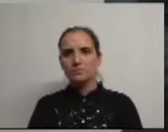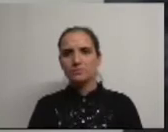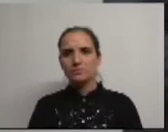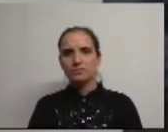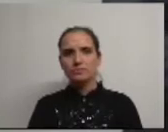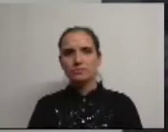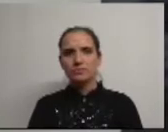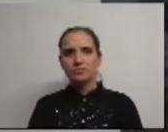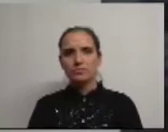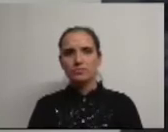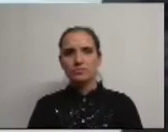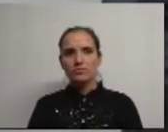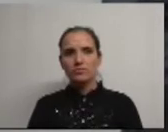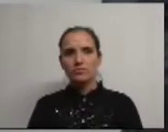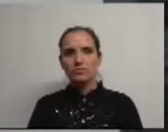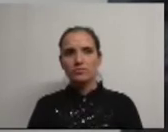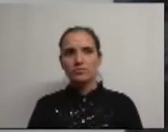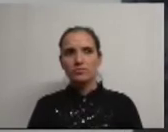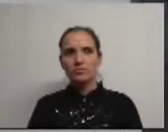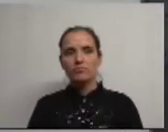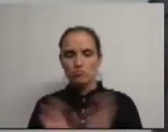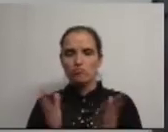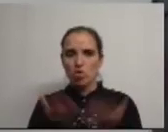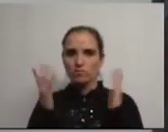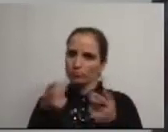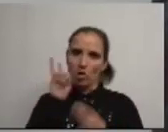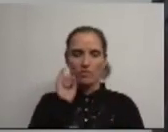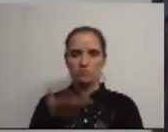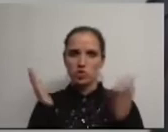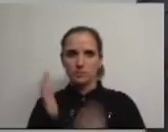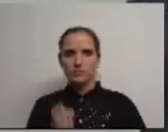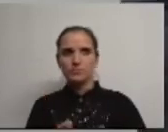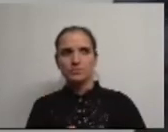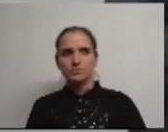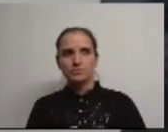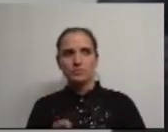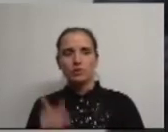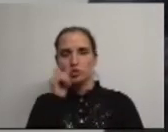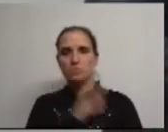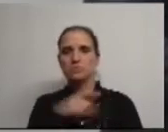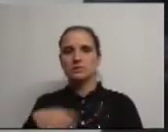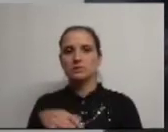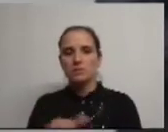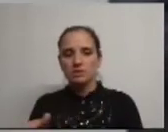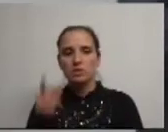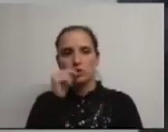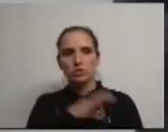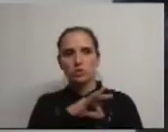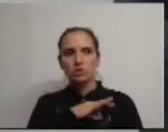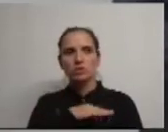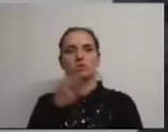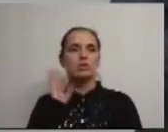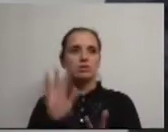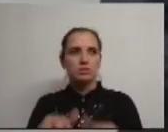Sim? Já se começa a ouvir? Ok, pronto. Então, Sr. Presidente da mesa, Srs. Membros desta